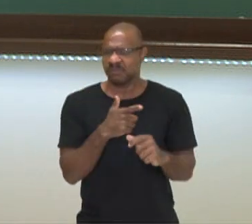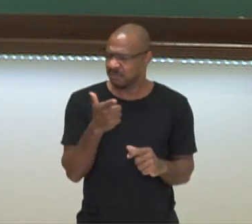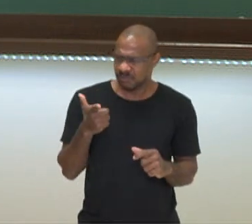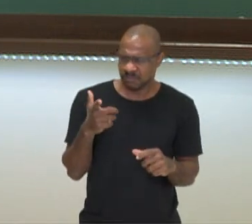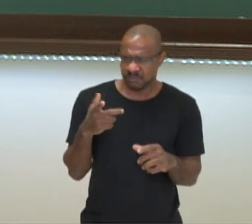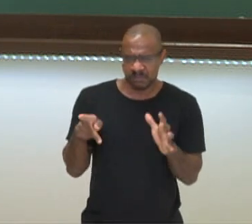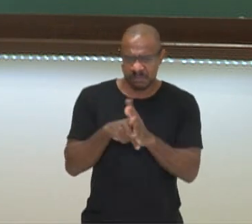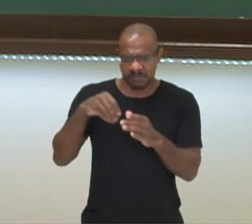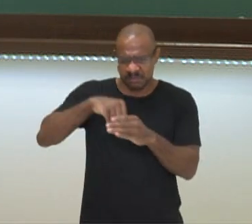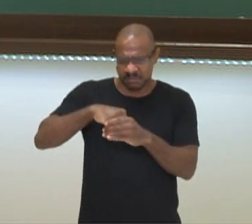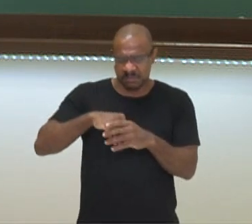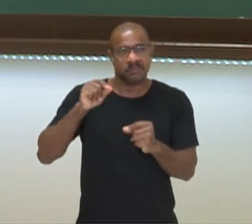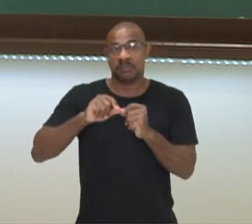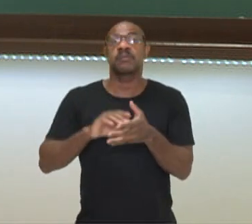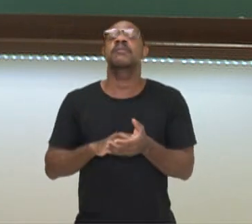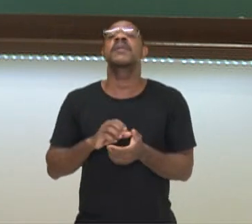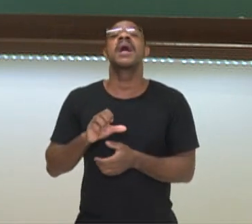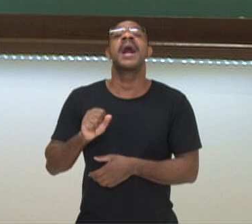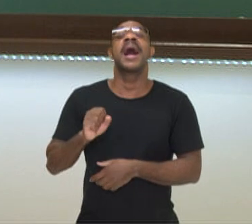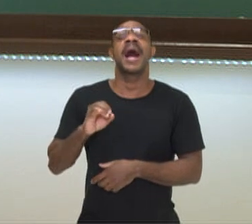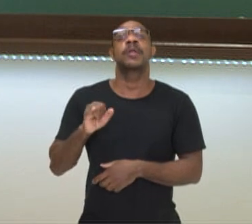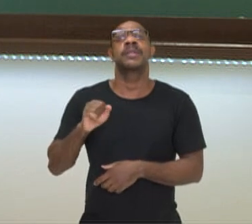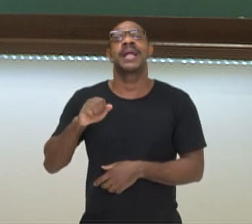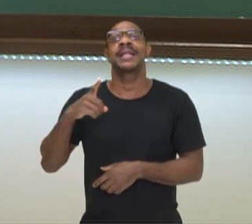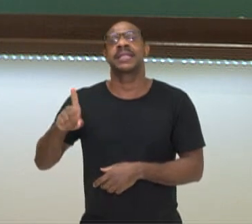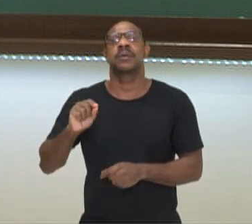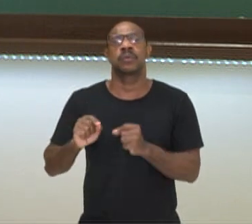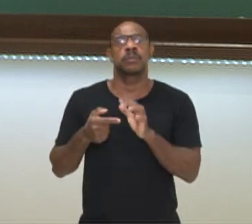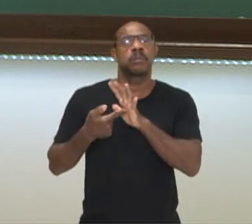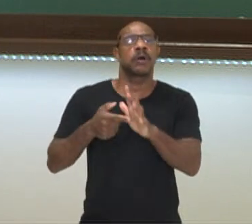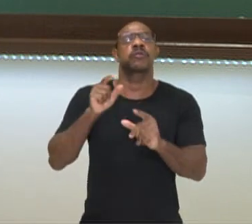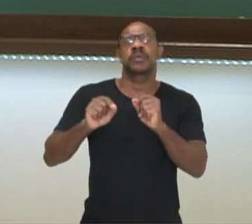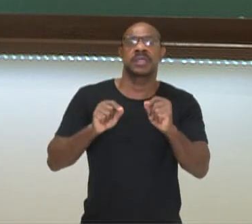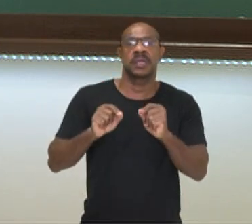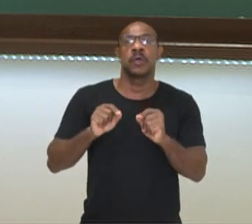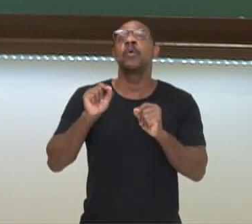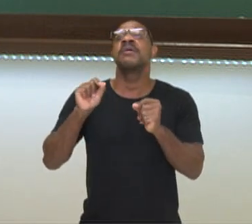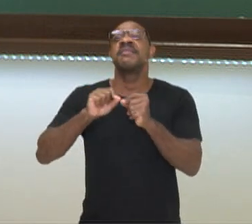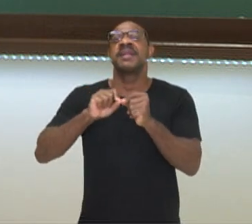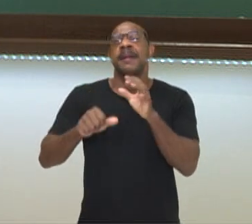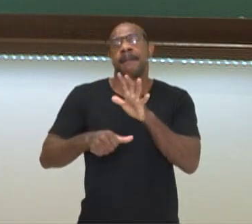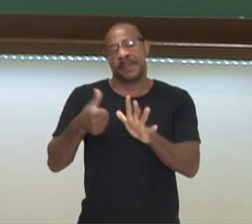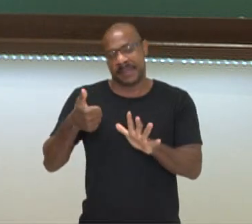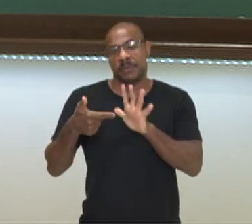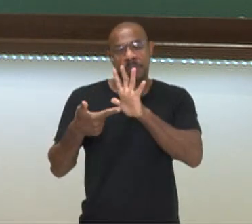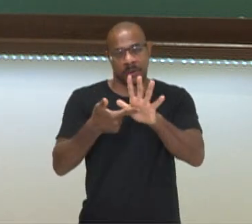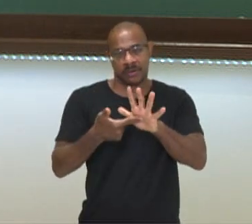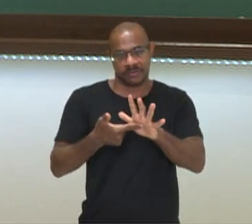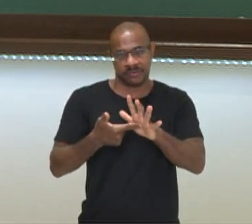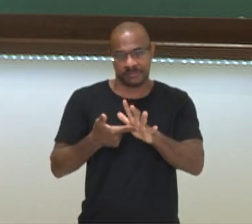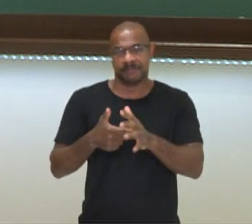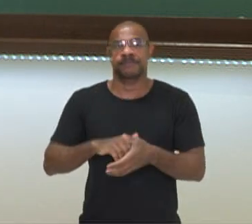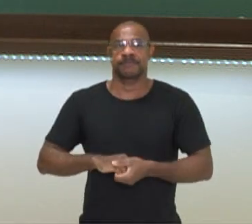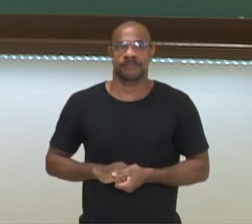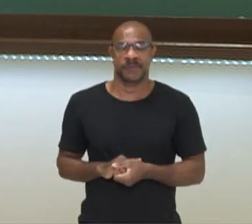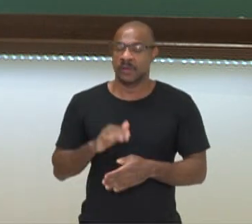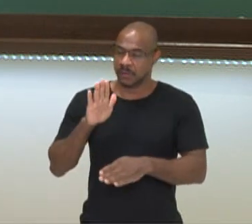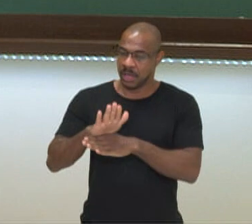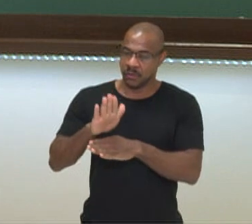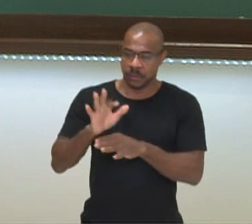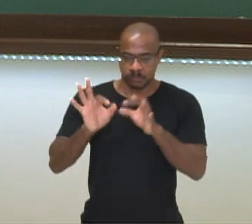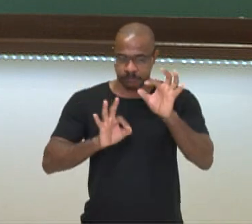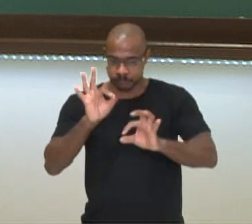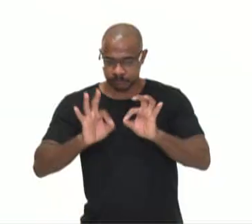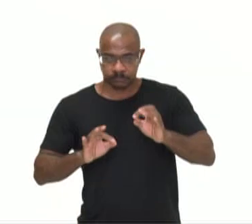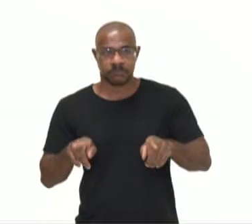são sinais de associação que indicam o que? O que que eu vou resolver primeiro e é o que a gente vai ver nesse vídeo. Olha